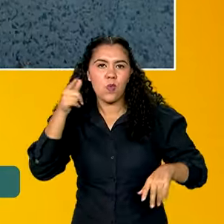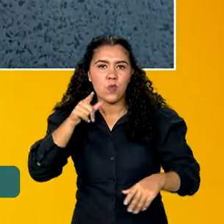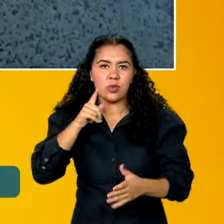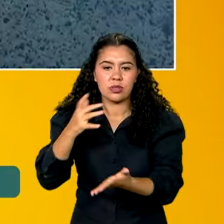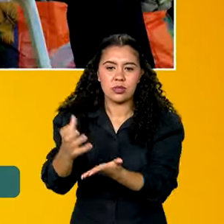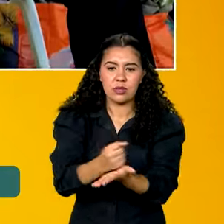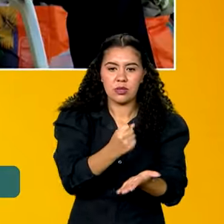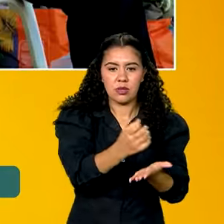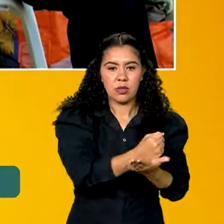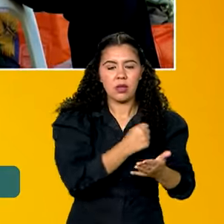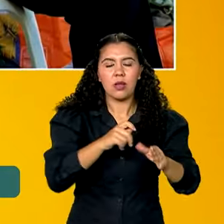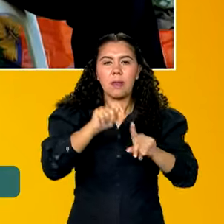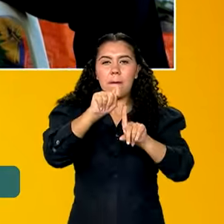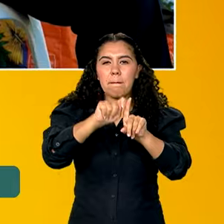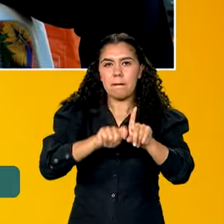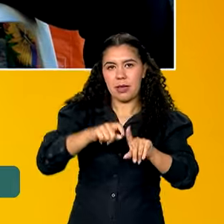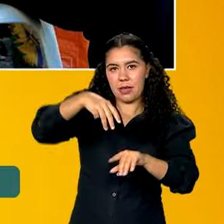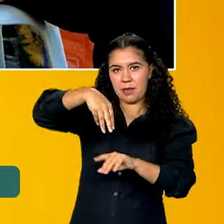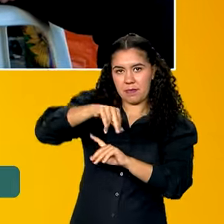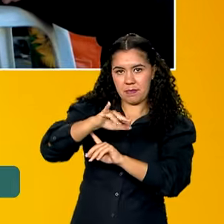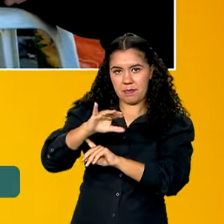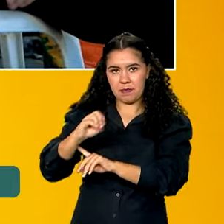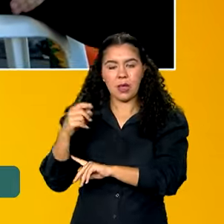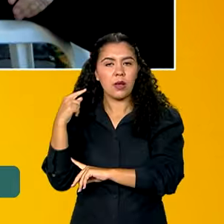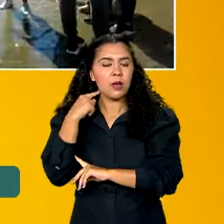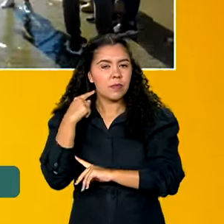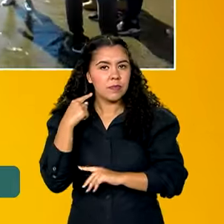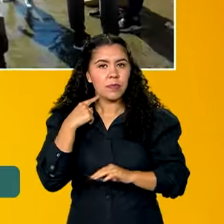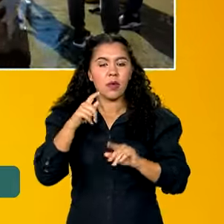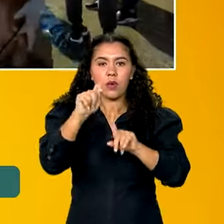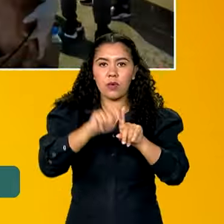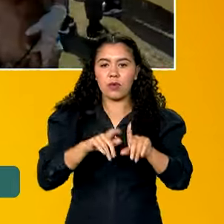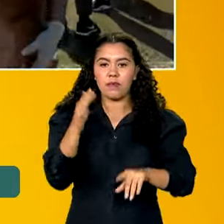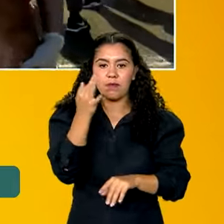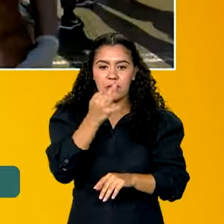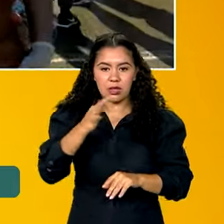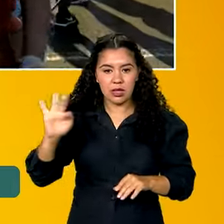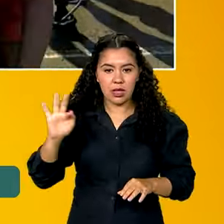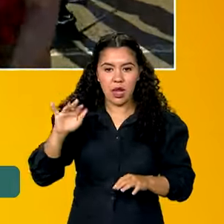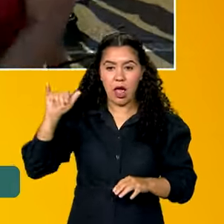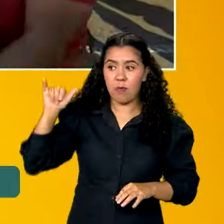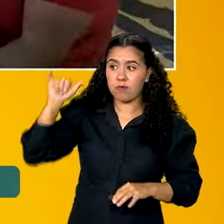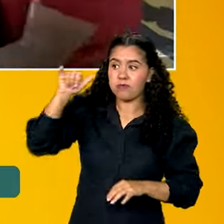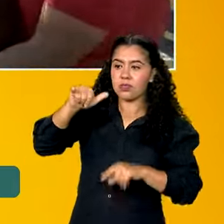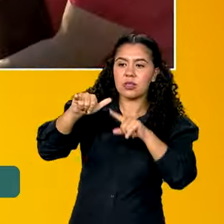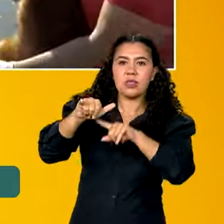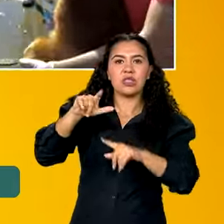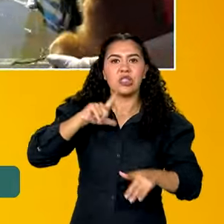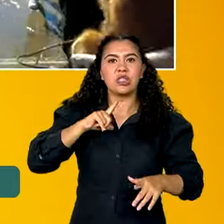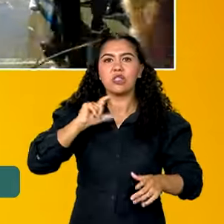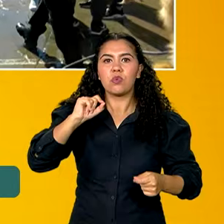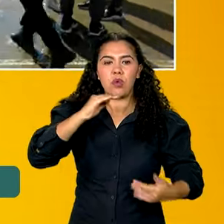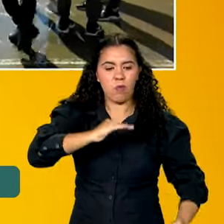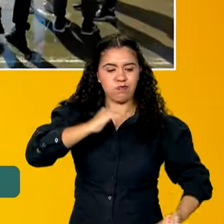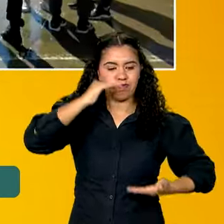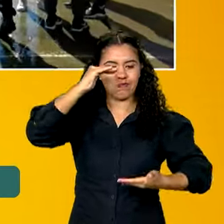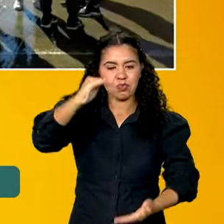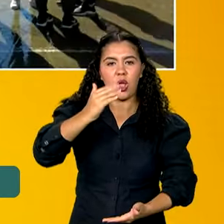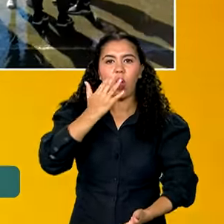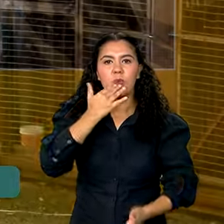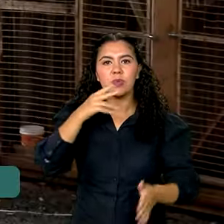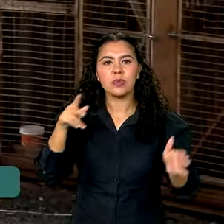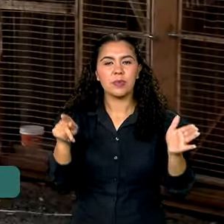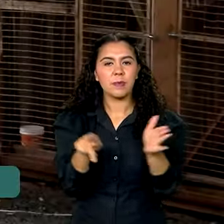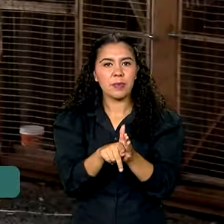Em meados de maio, Vanessa, o governo federal trouxe nas aeronaves da FAB toneladas de ração para os animais aqui do